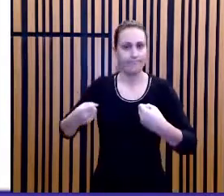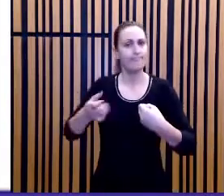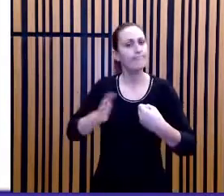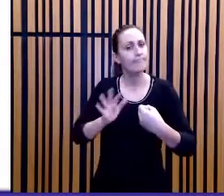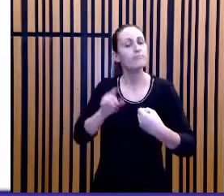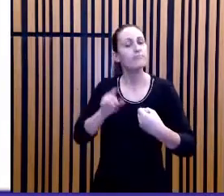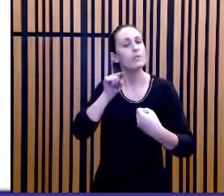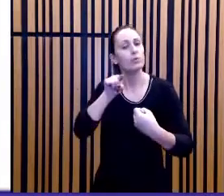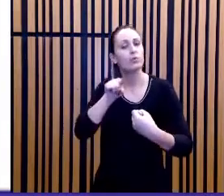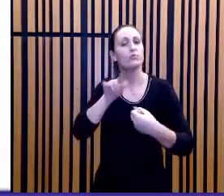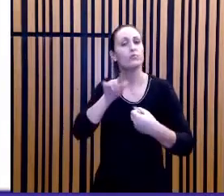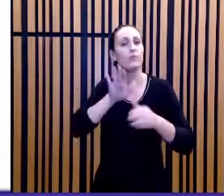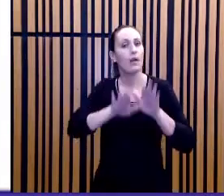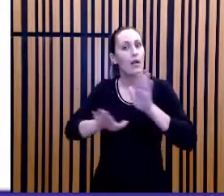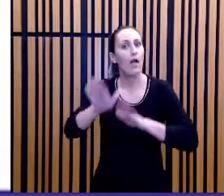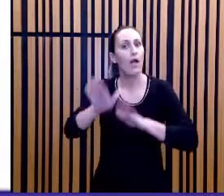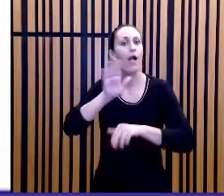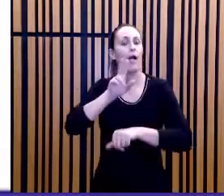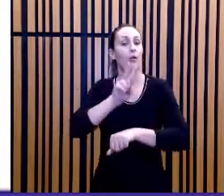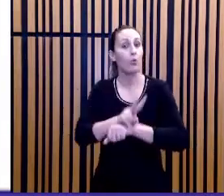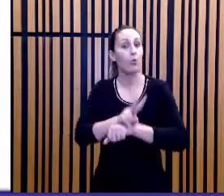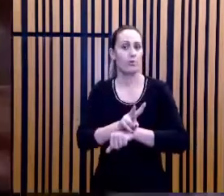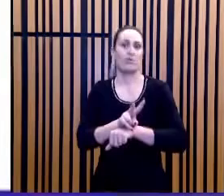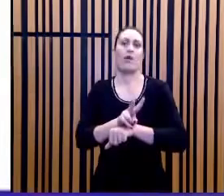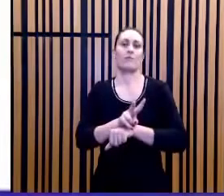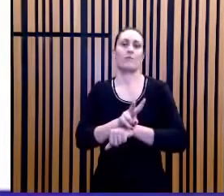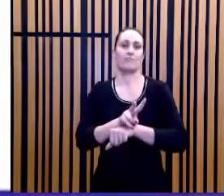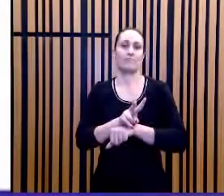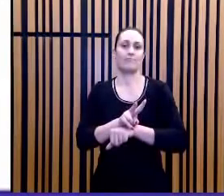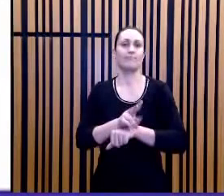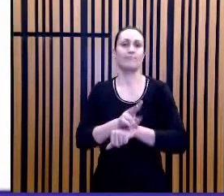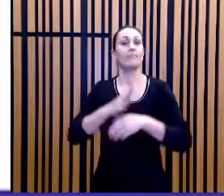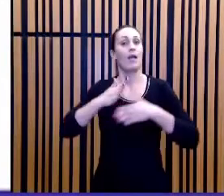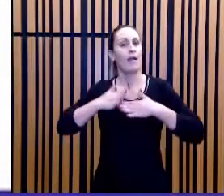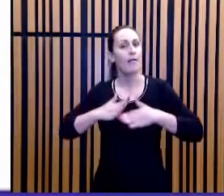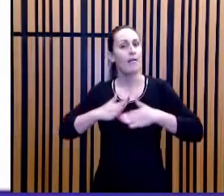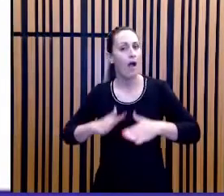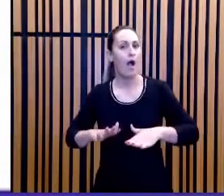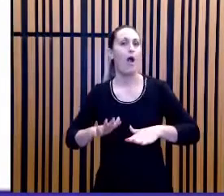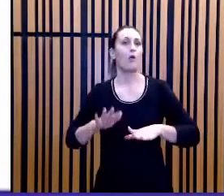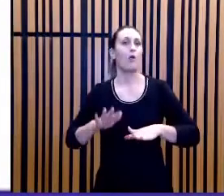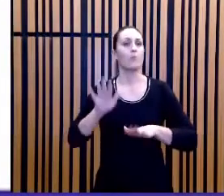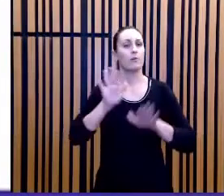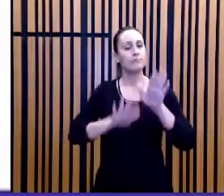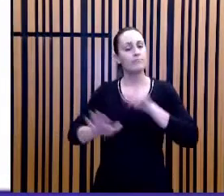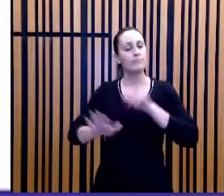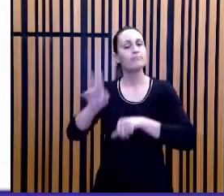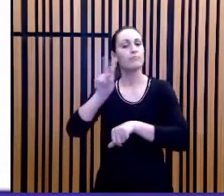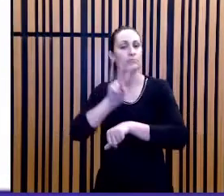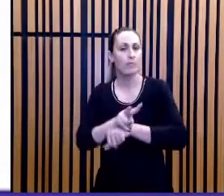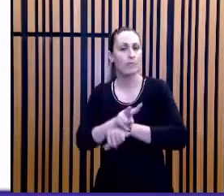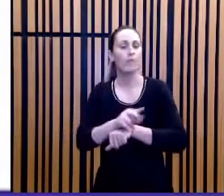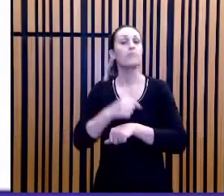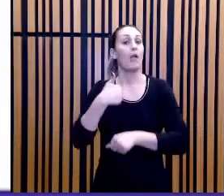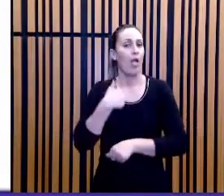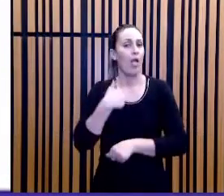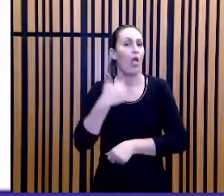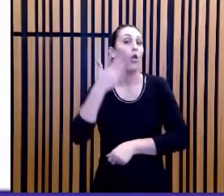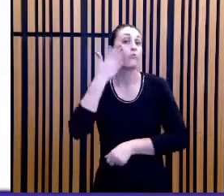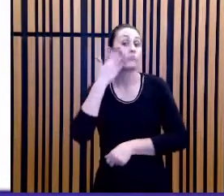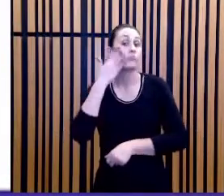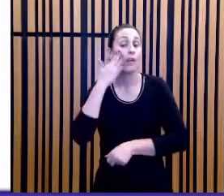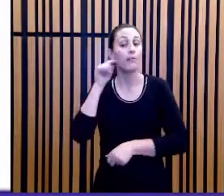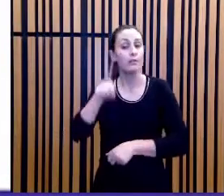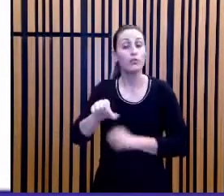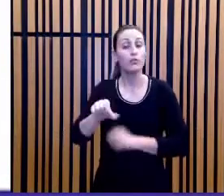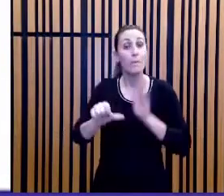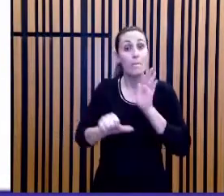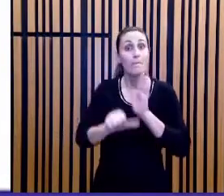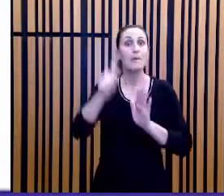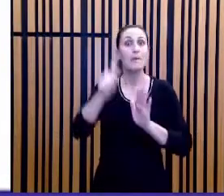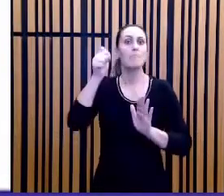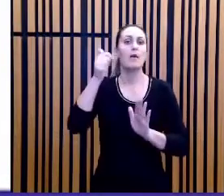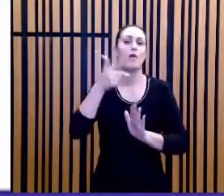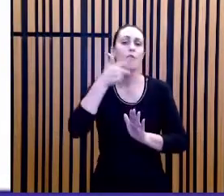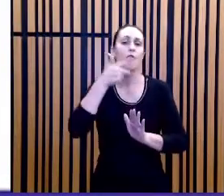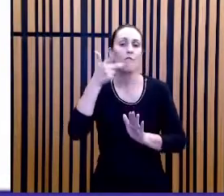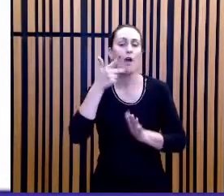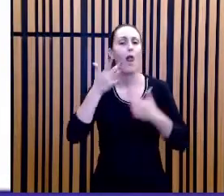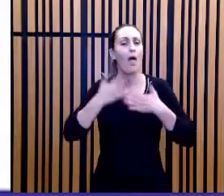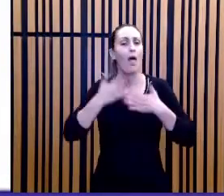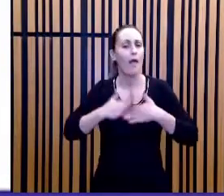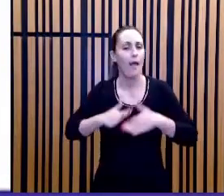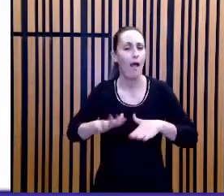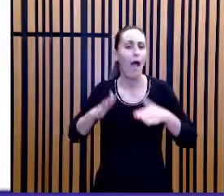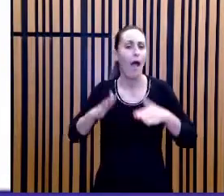tem que fazer uma primeira leitura com calma, com tranquilidade. Por mais que eu saiba que, em primeiro lugar, é lugar comum falar de calma e